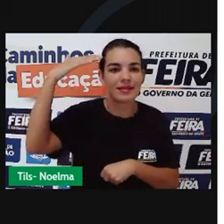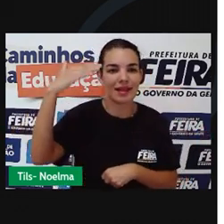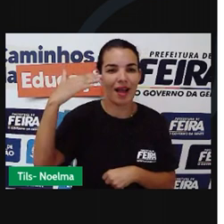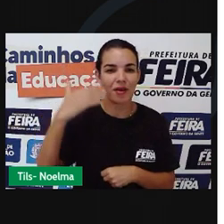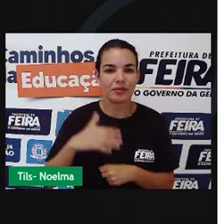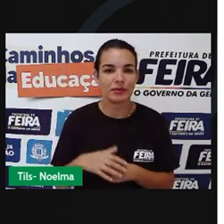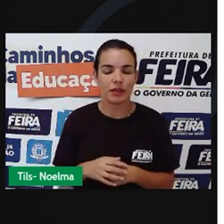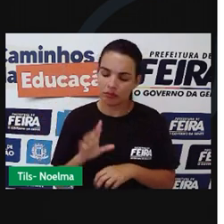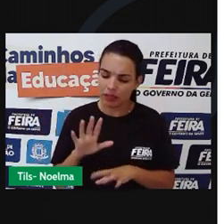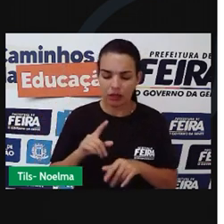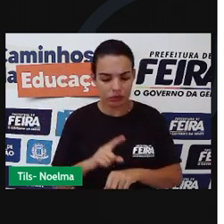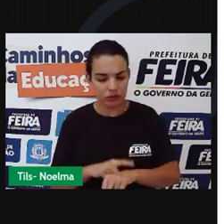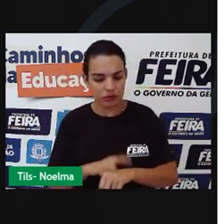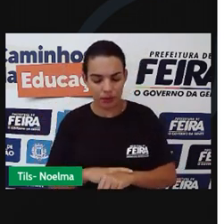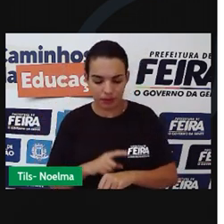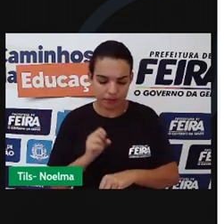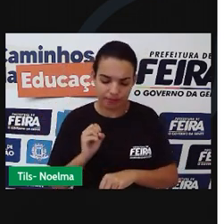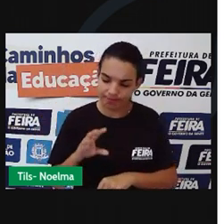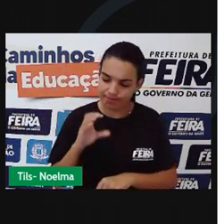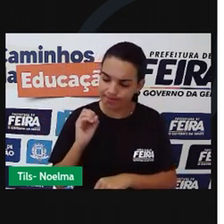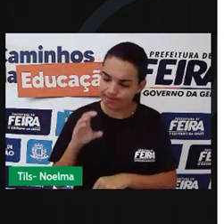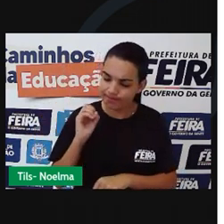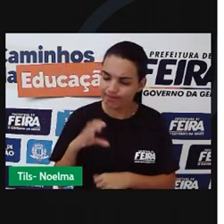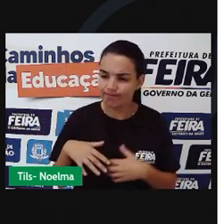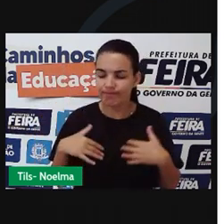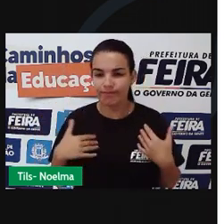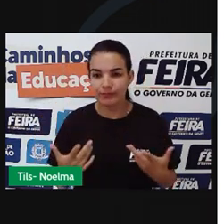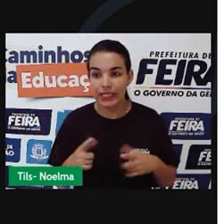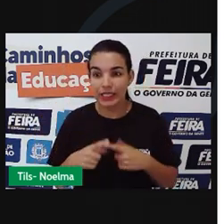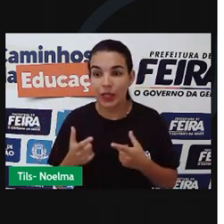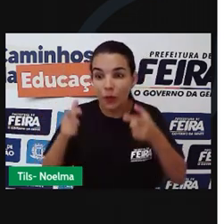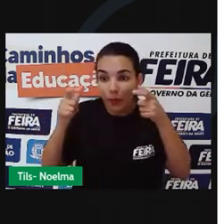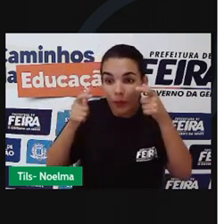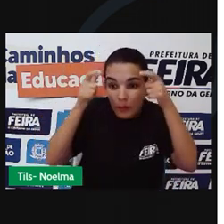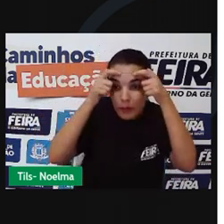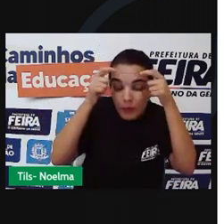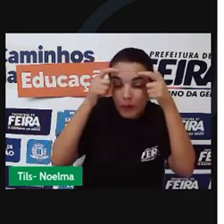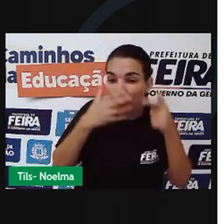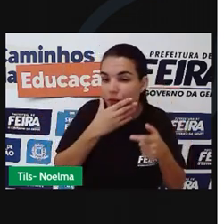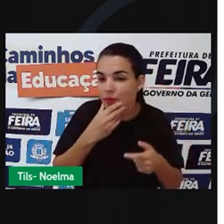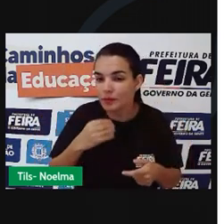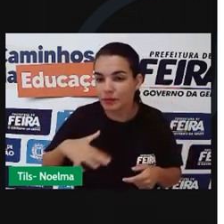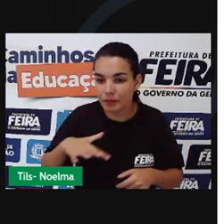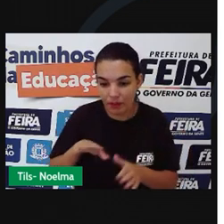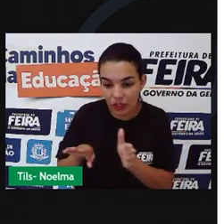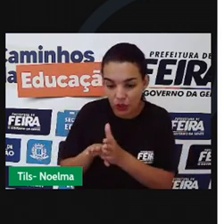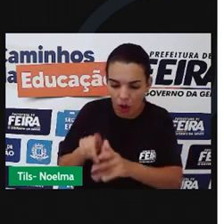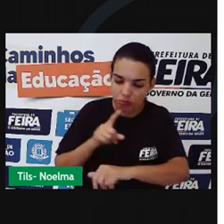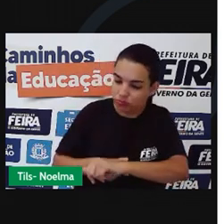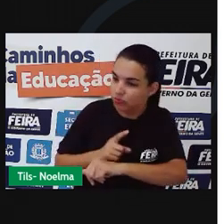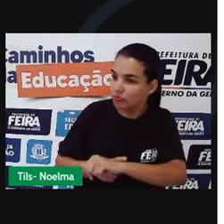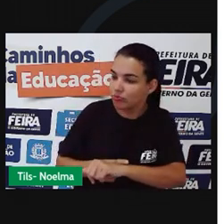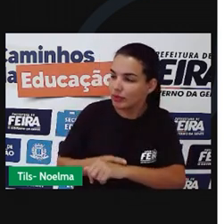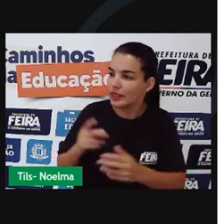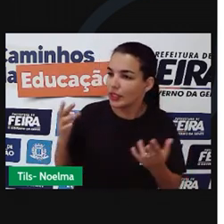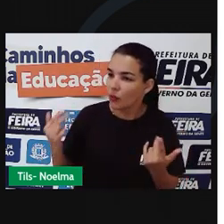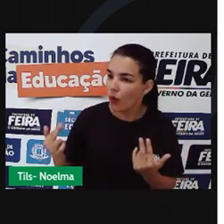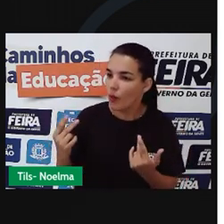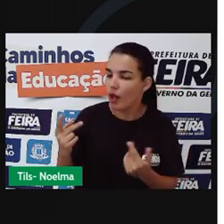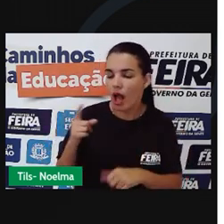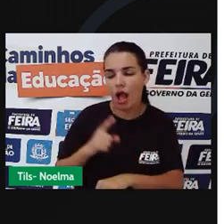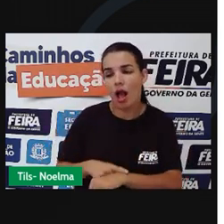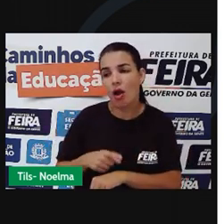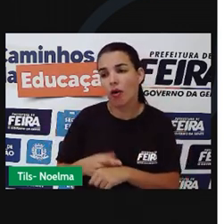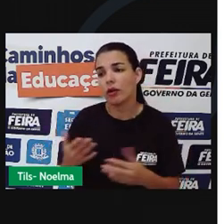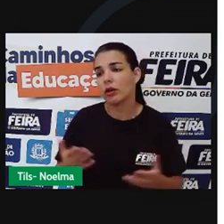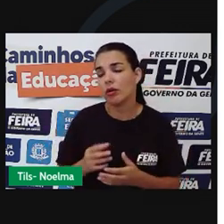O tempo passou, era hora de ir embora. E então o pequeno príncipe chegou, na mesma hora de sempre, e disse, é hora